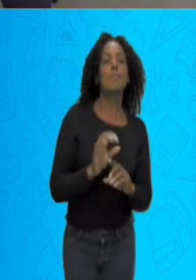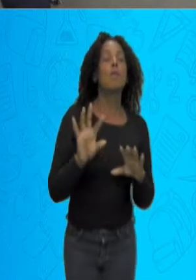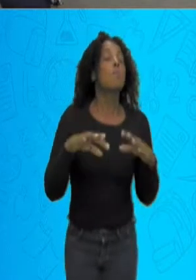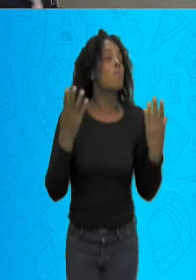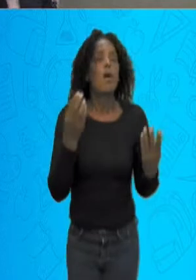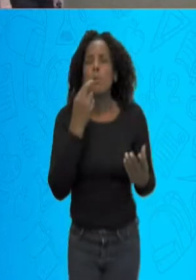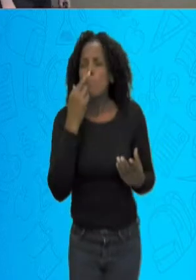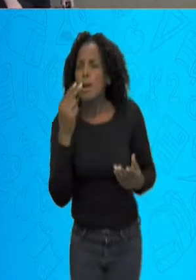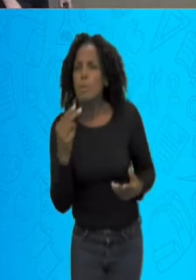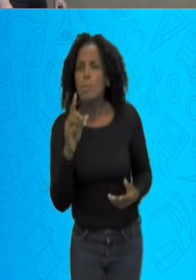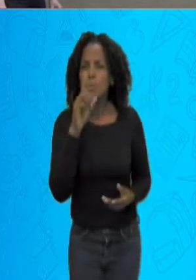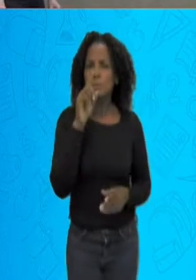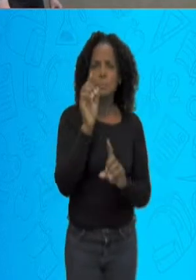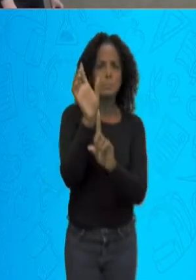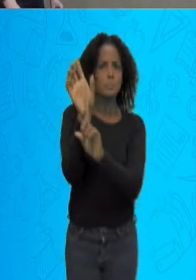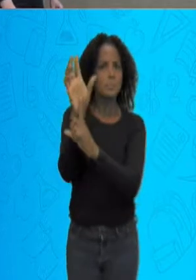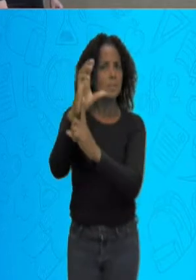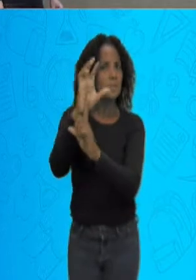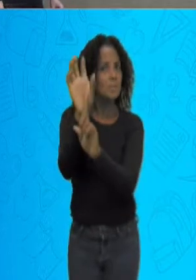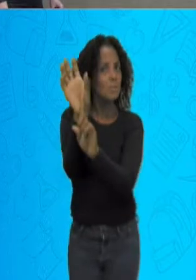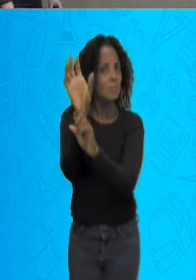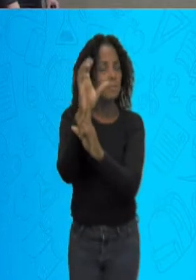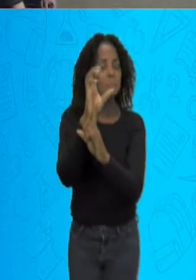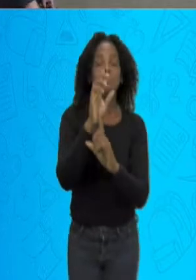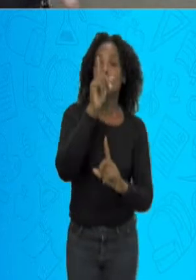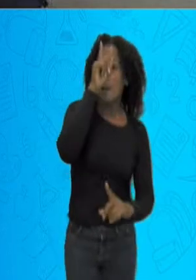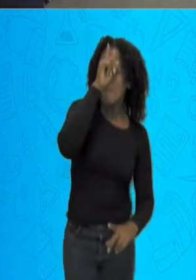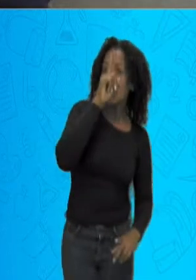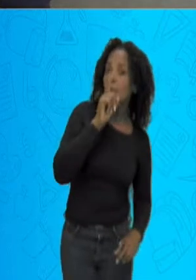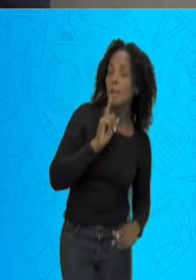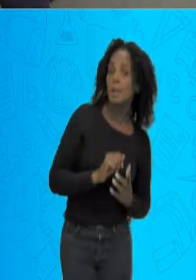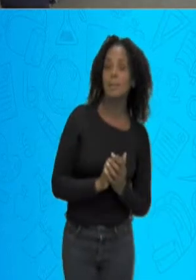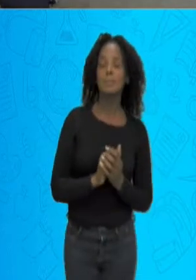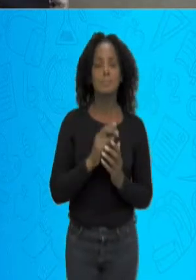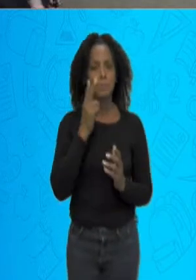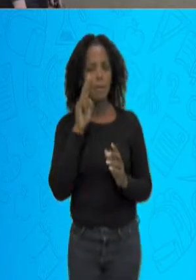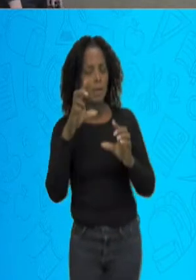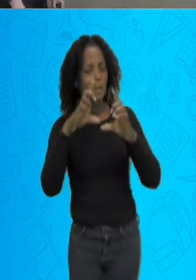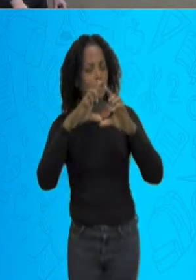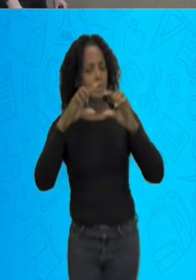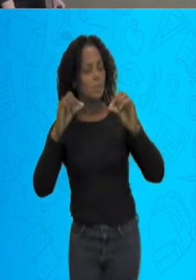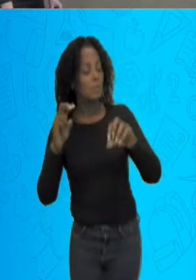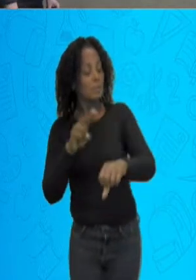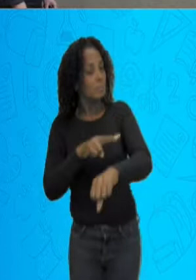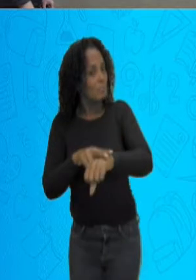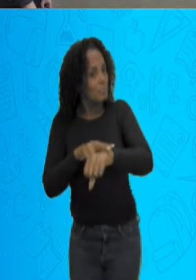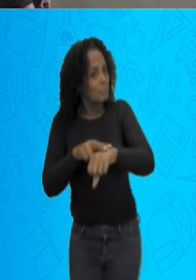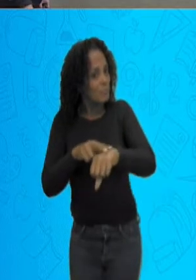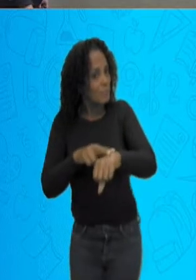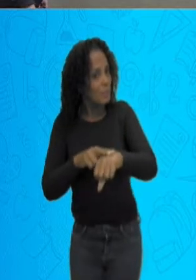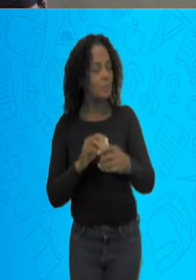cor do girassol mesmo, gente? Amarelo, não é isso mesmo? Olha as folhas. Verde.